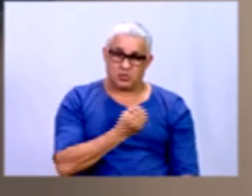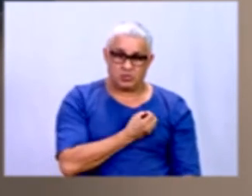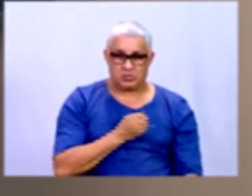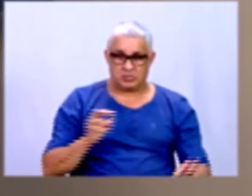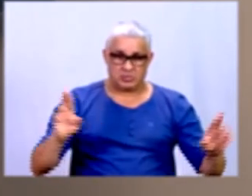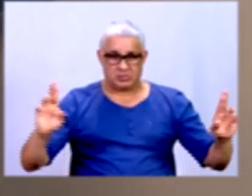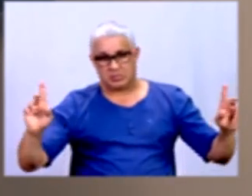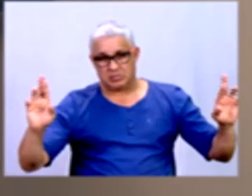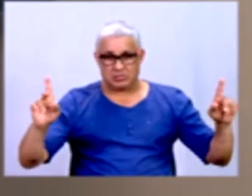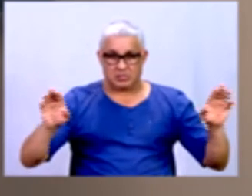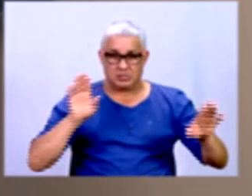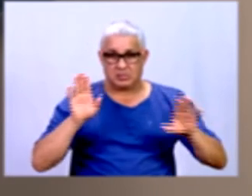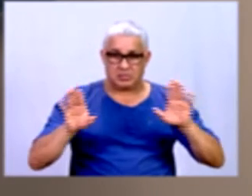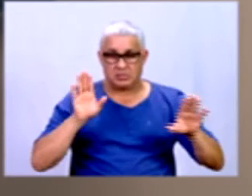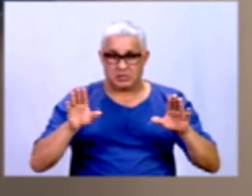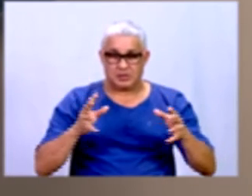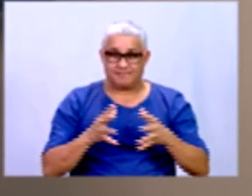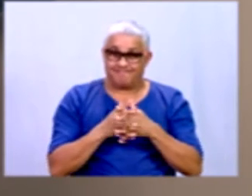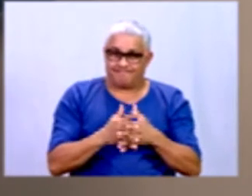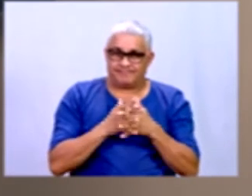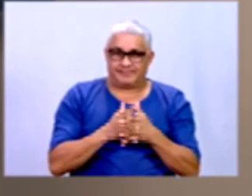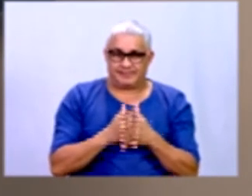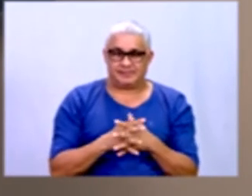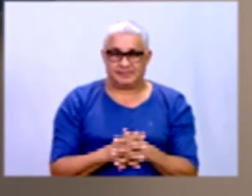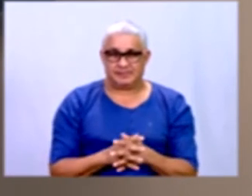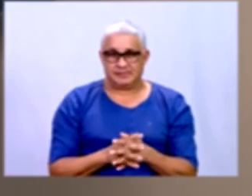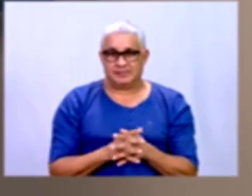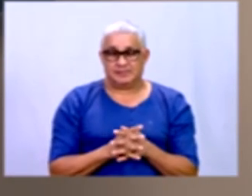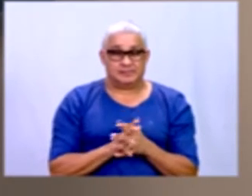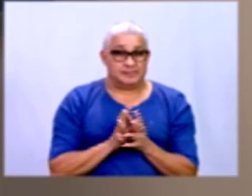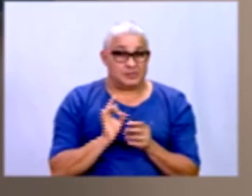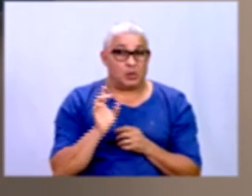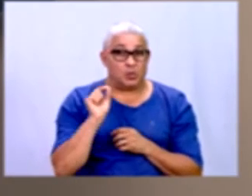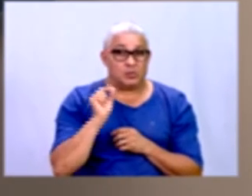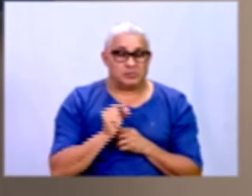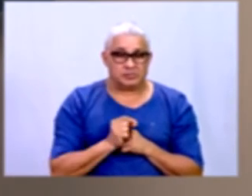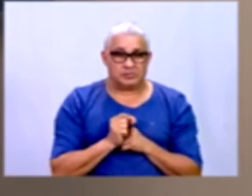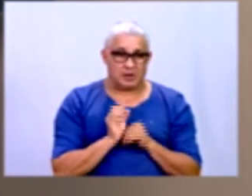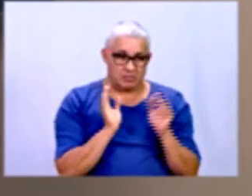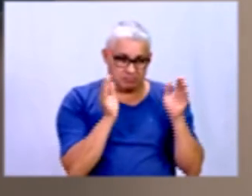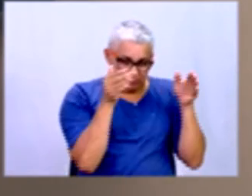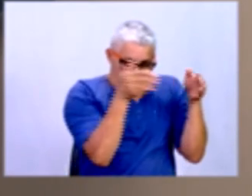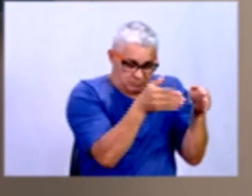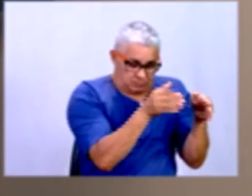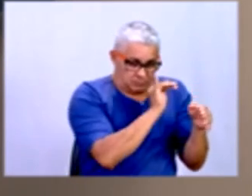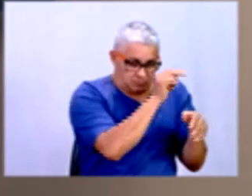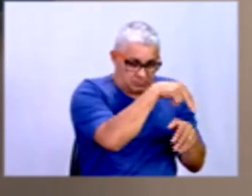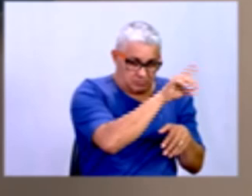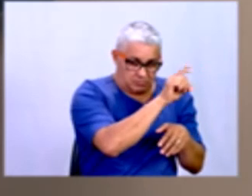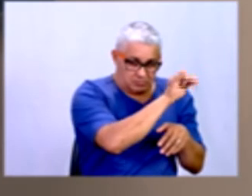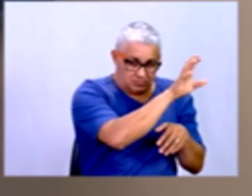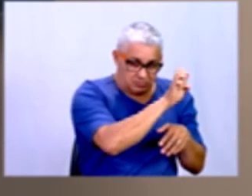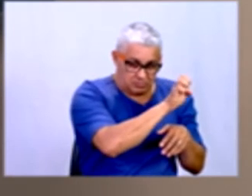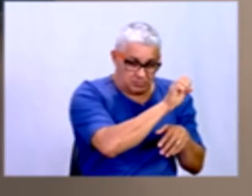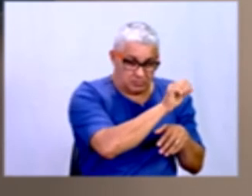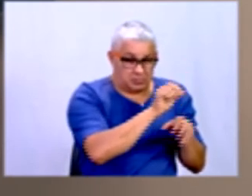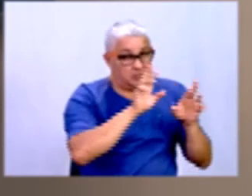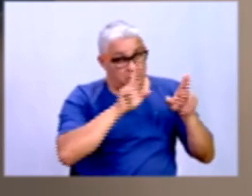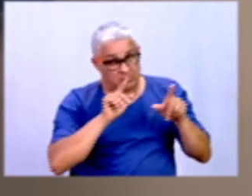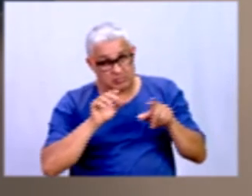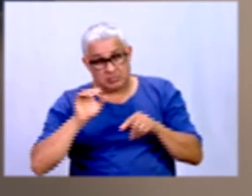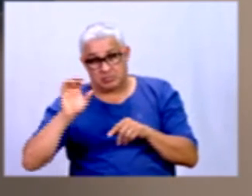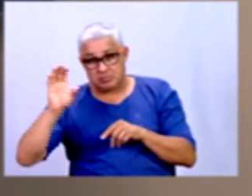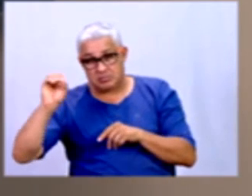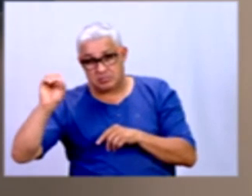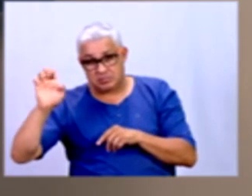aqui, muitas vezes acaba confundindo. Mas é só vocês focarem que os índices são grandezas diferentes. A gente,